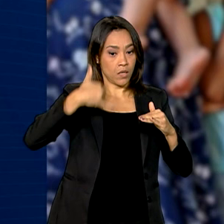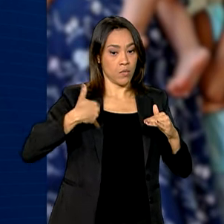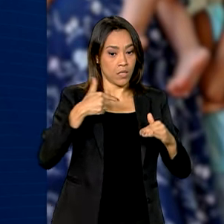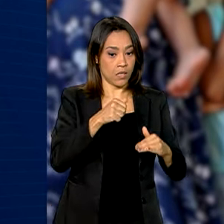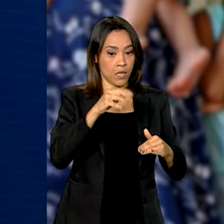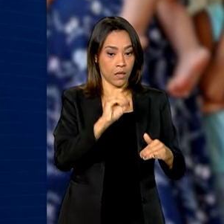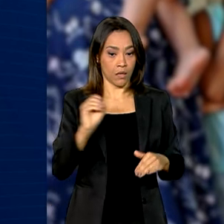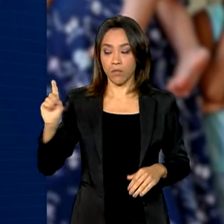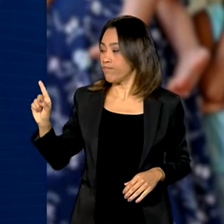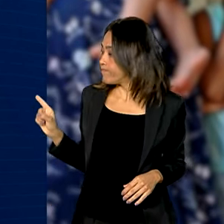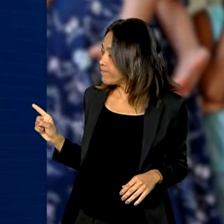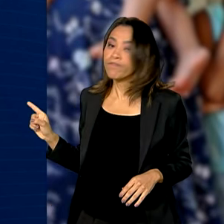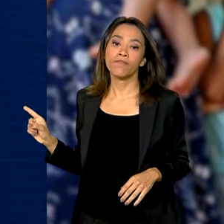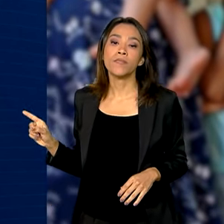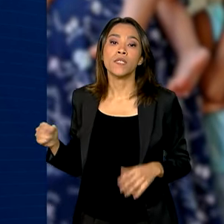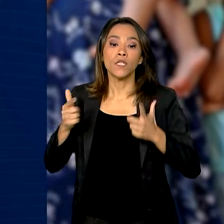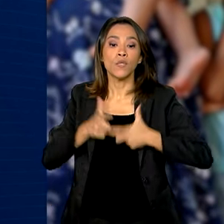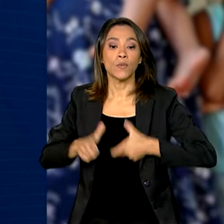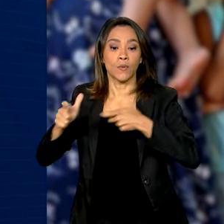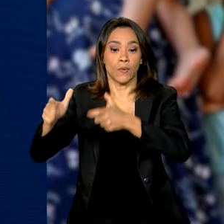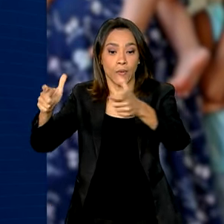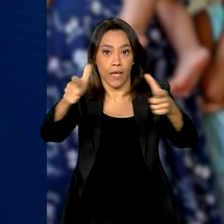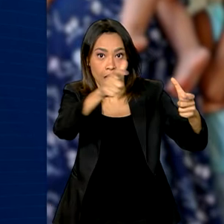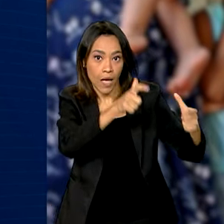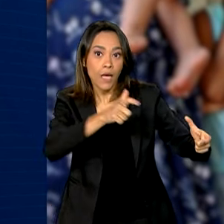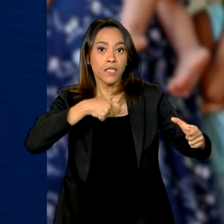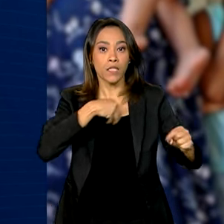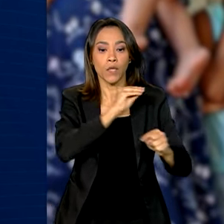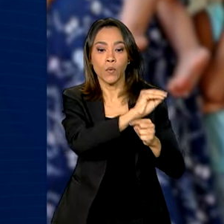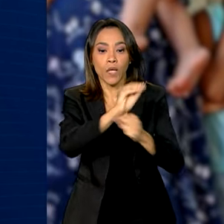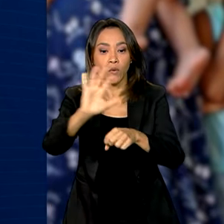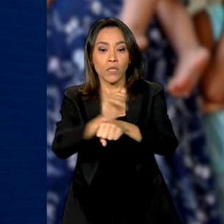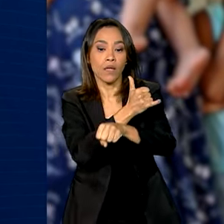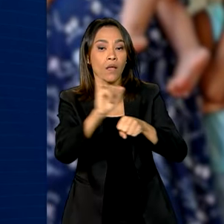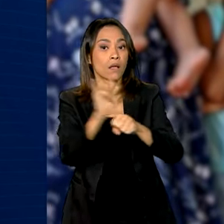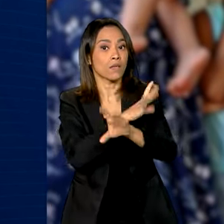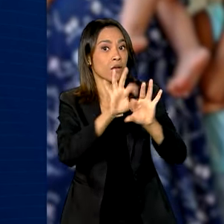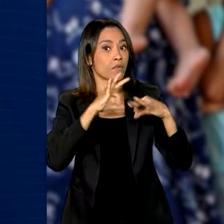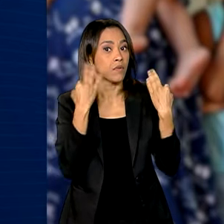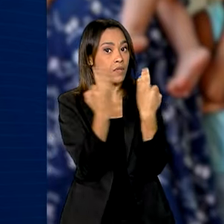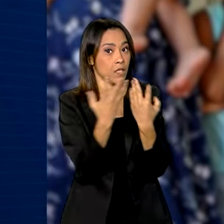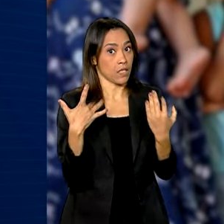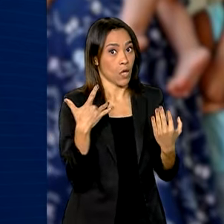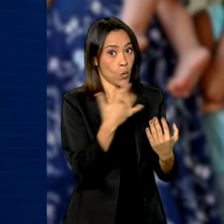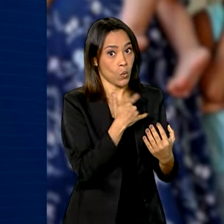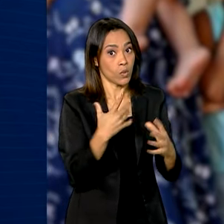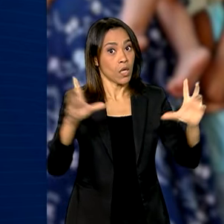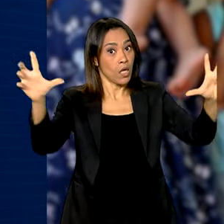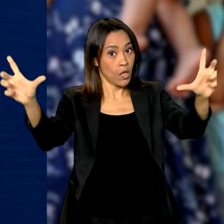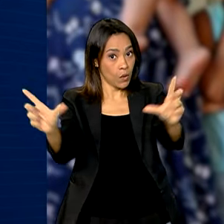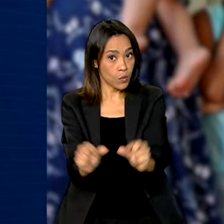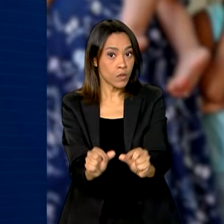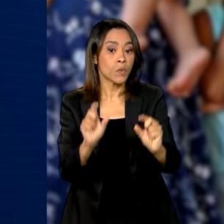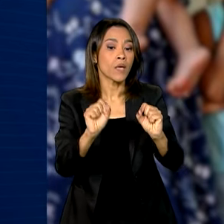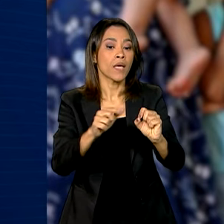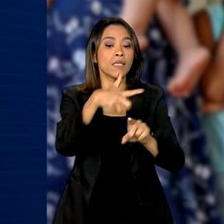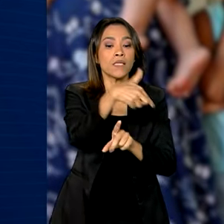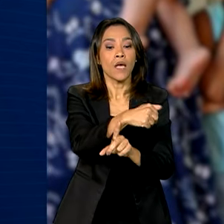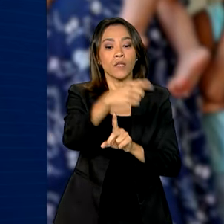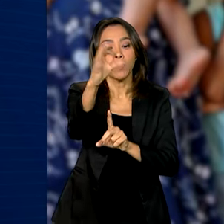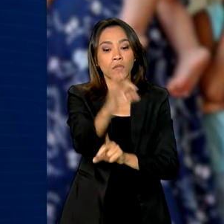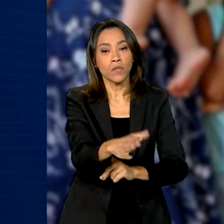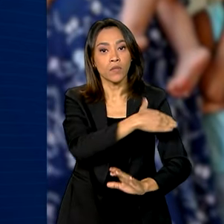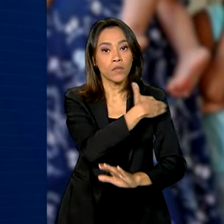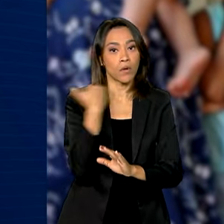E os locais com ampla cobertura da Estratégia de Saúde da Família apresentaram redução de quase 7% das mortes